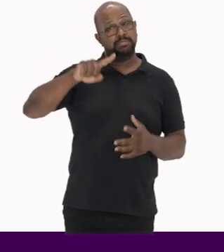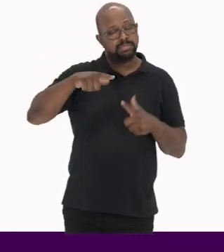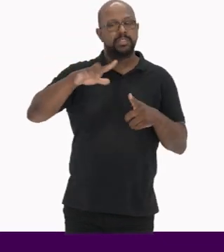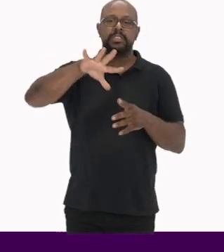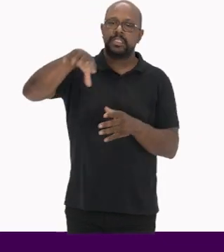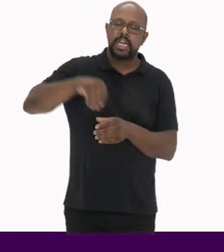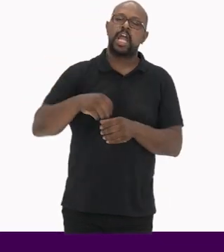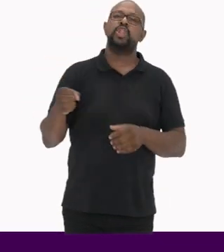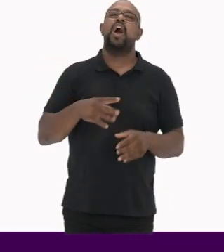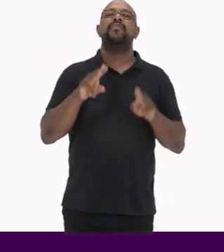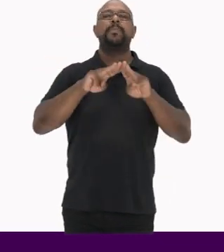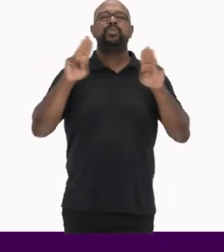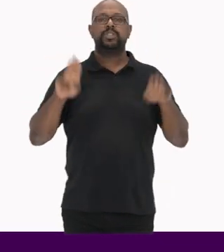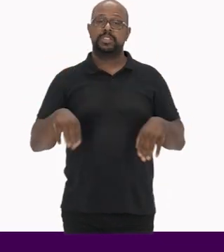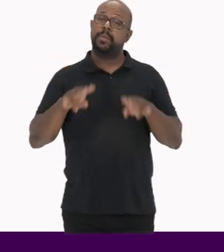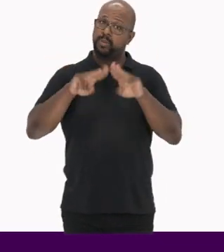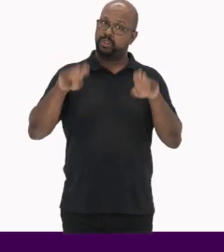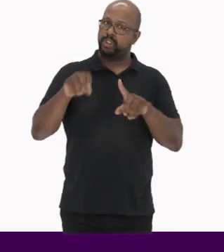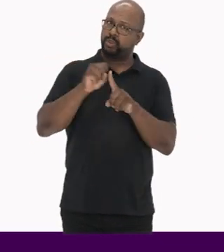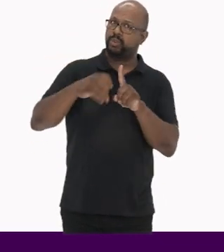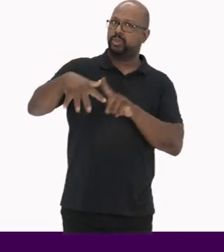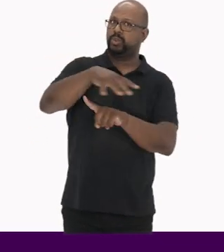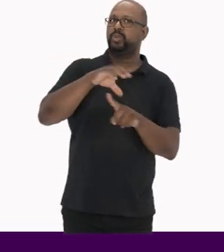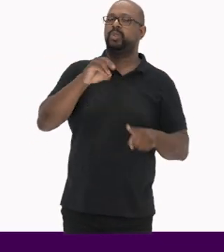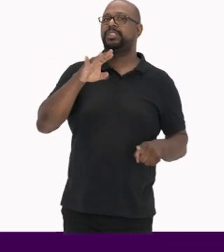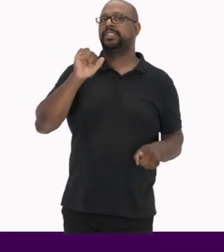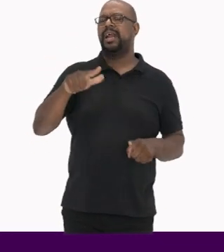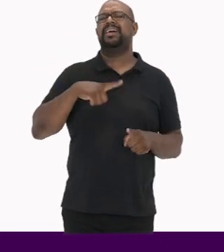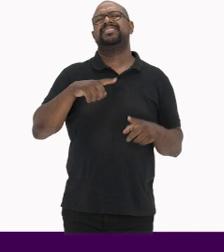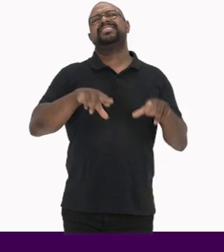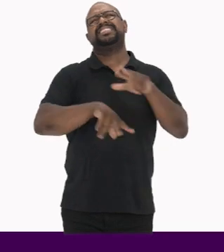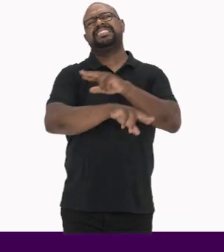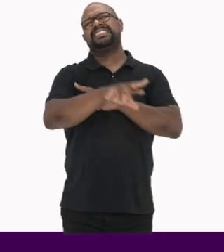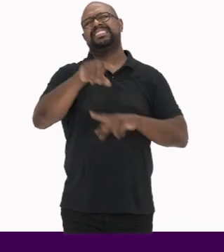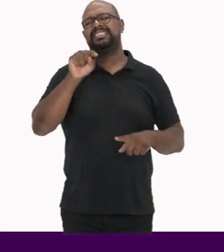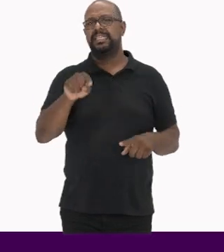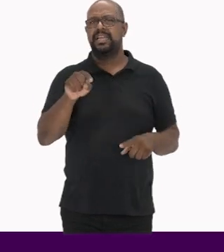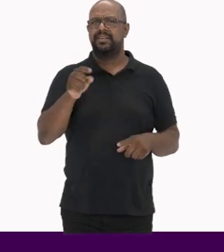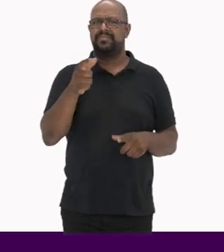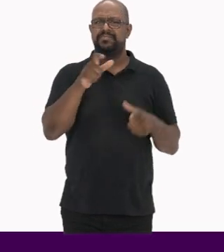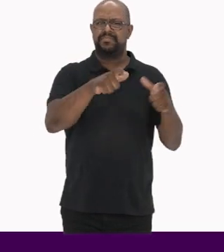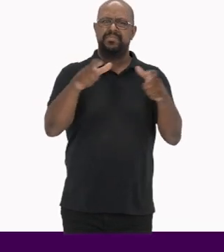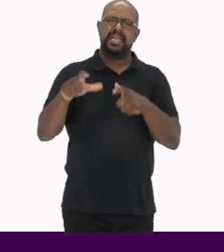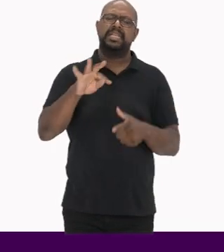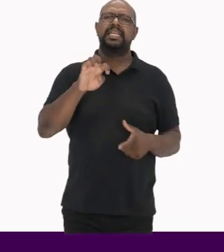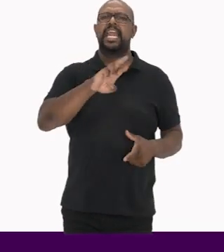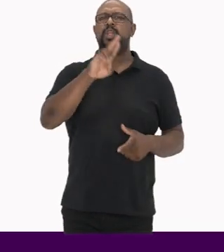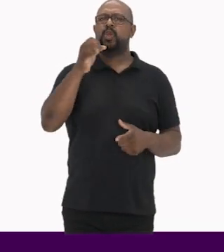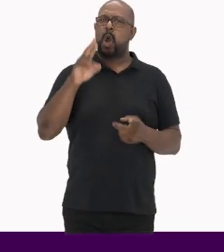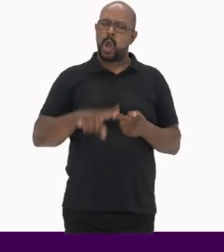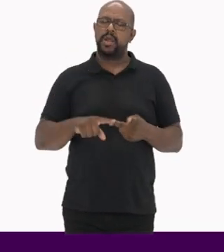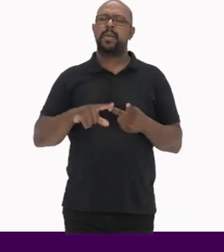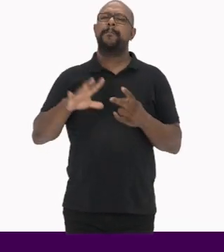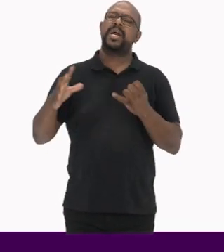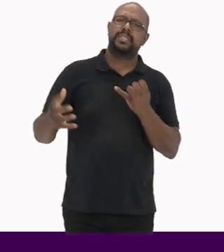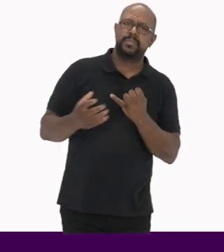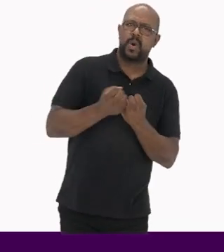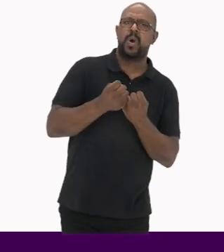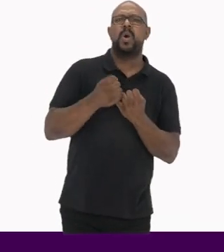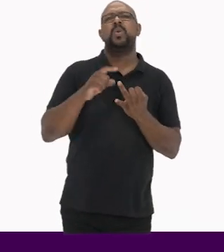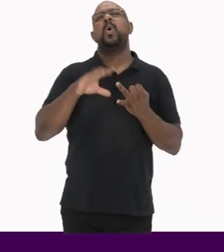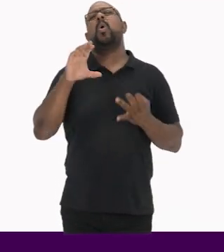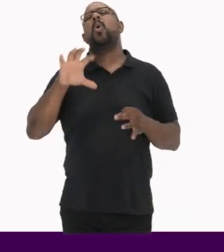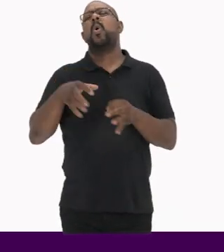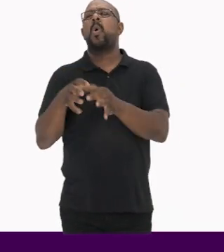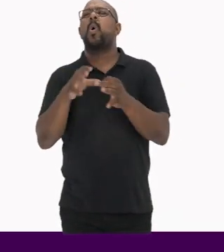da nova museologia e da museologia social Há uma variedade de territórios, de patrimônios e de comunidades